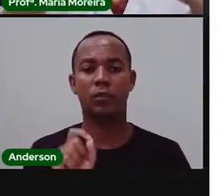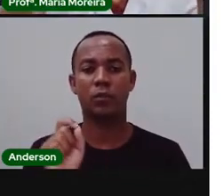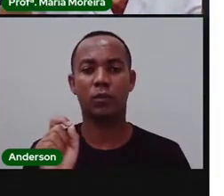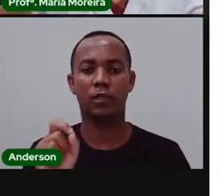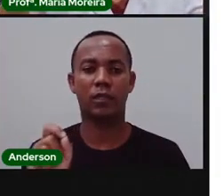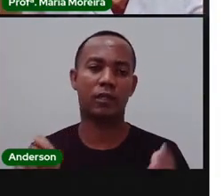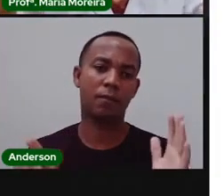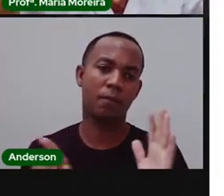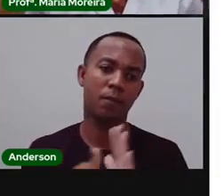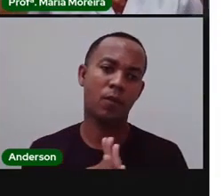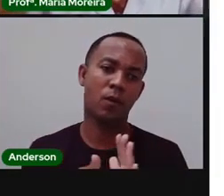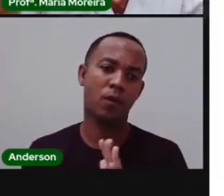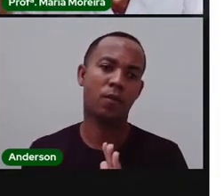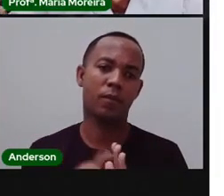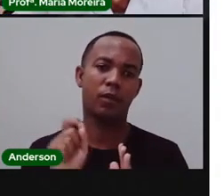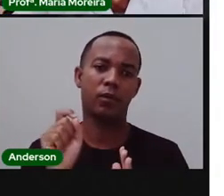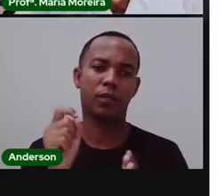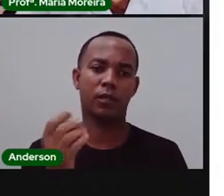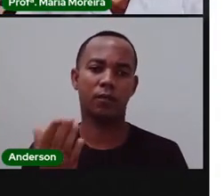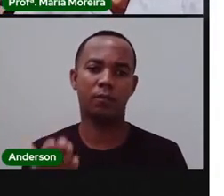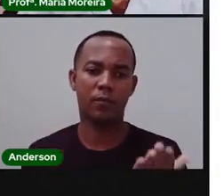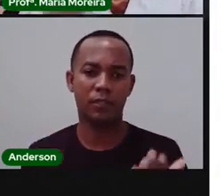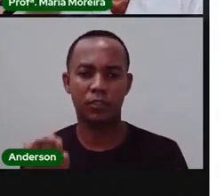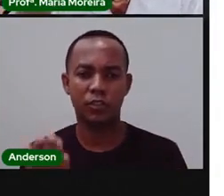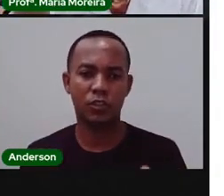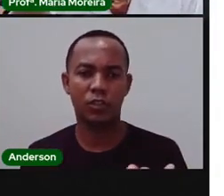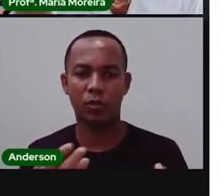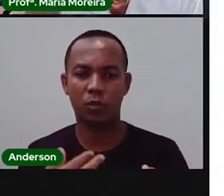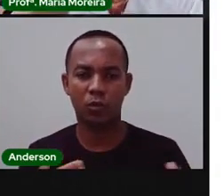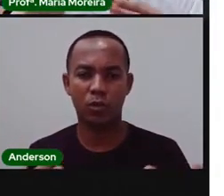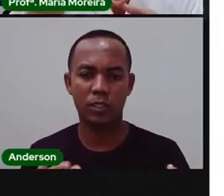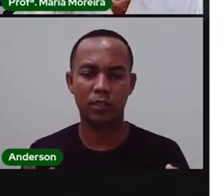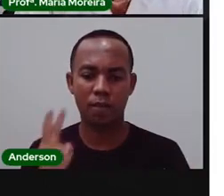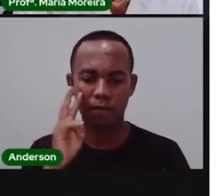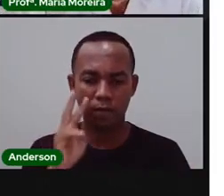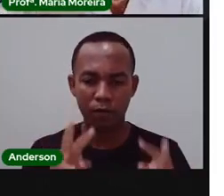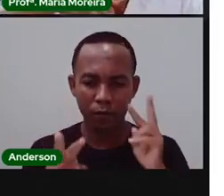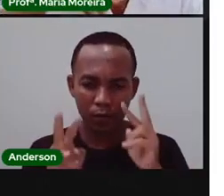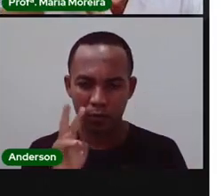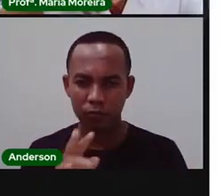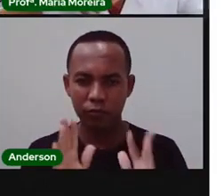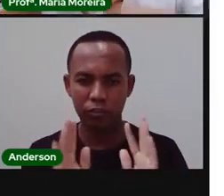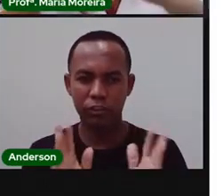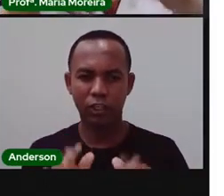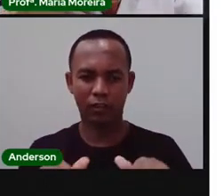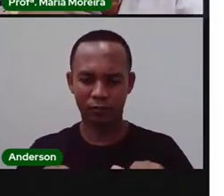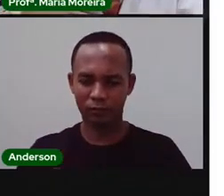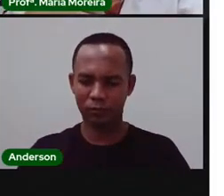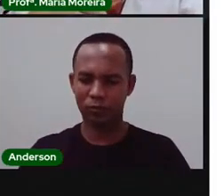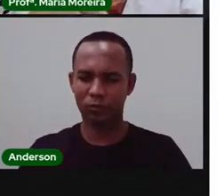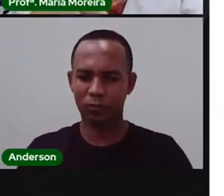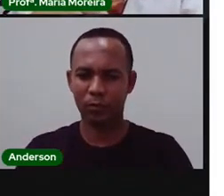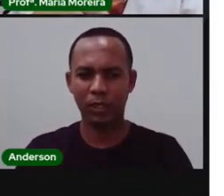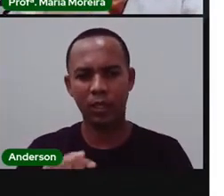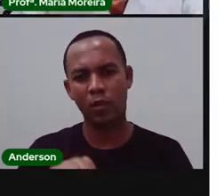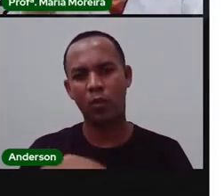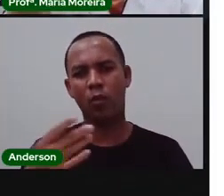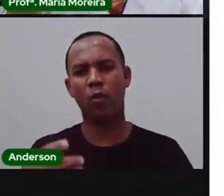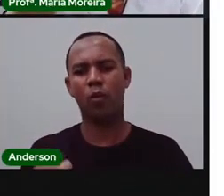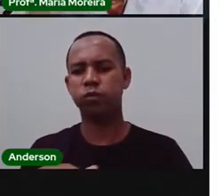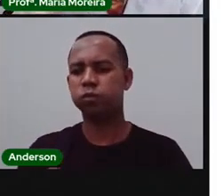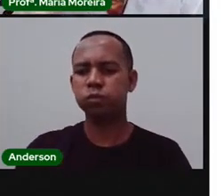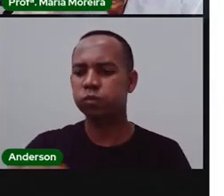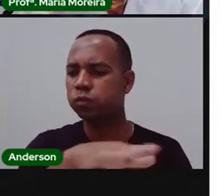Quais as formas de medir essas coisas que vocês já viram? Ou no supermercado, ou na própria feira.